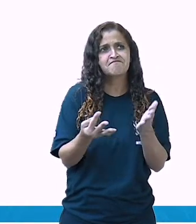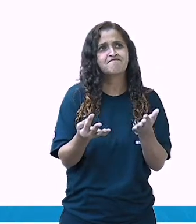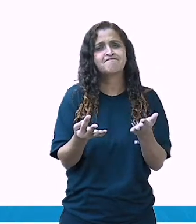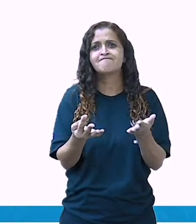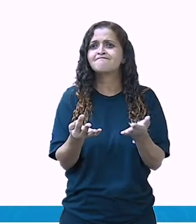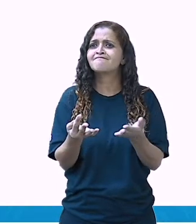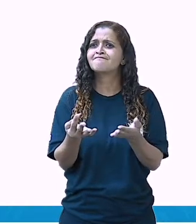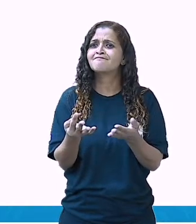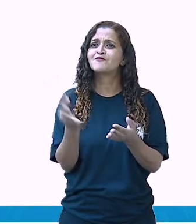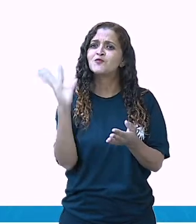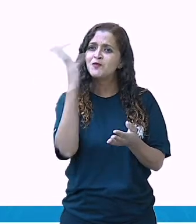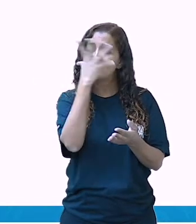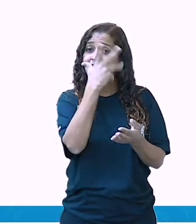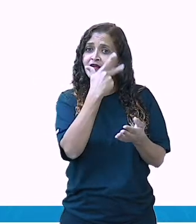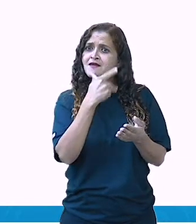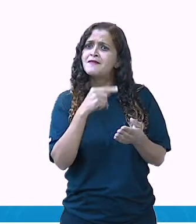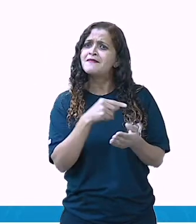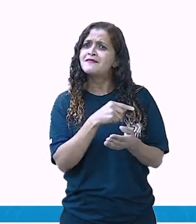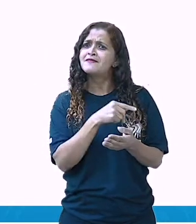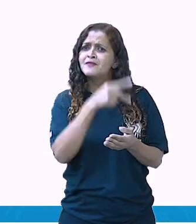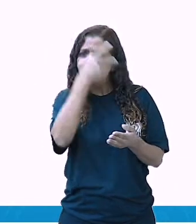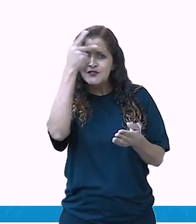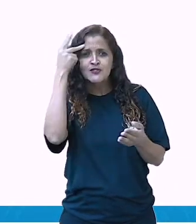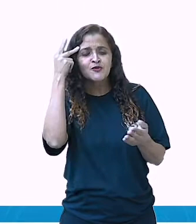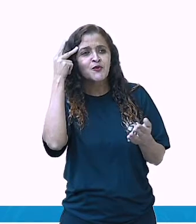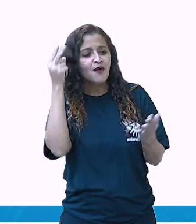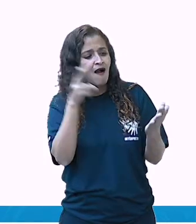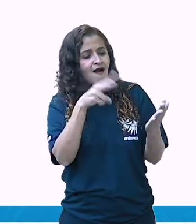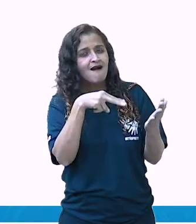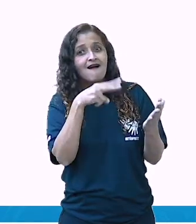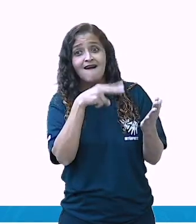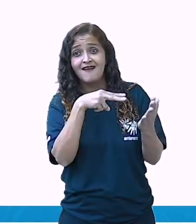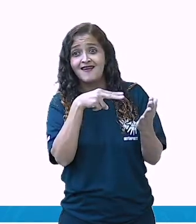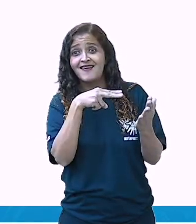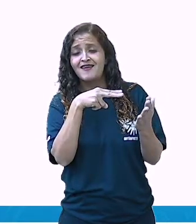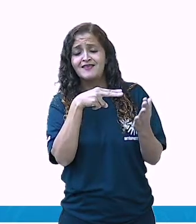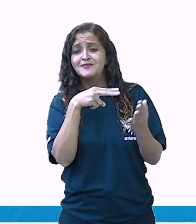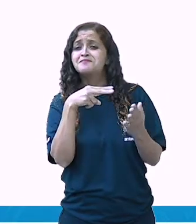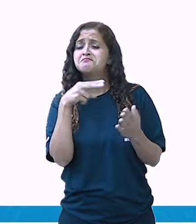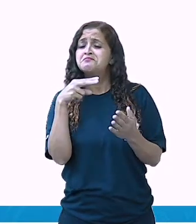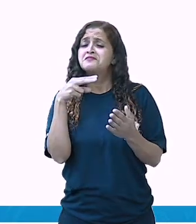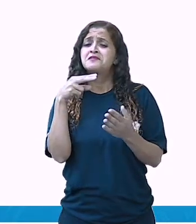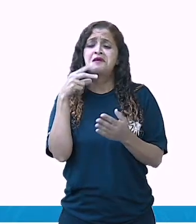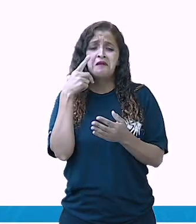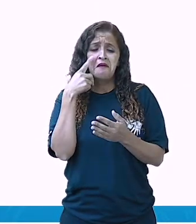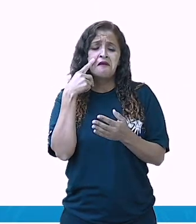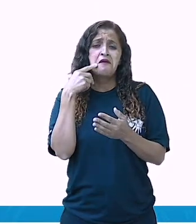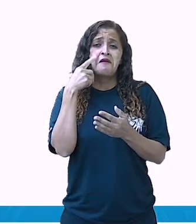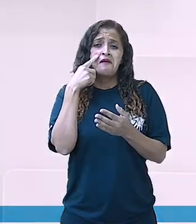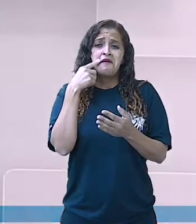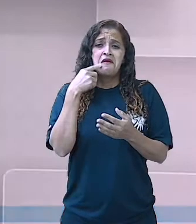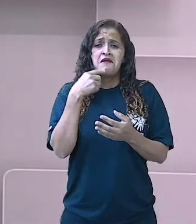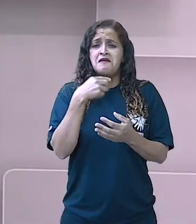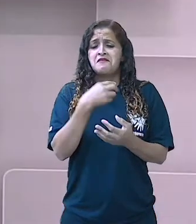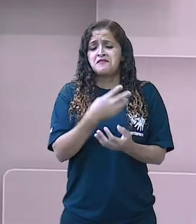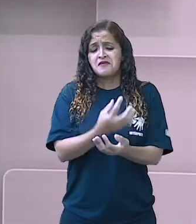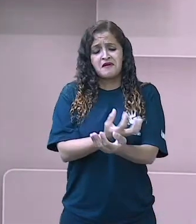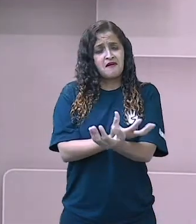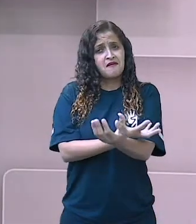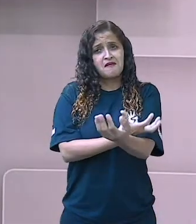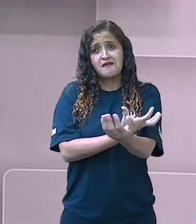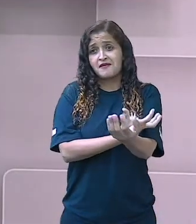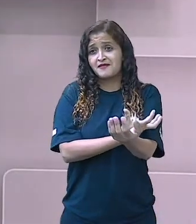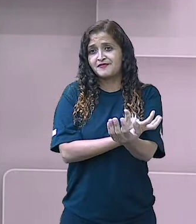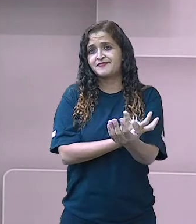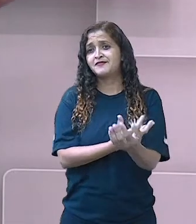chora quando a gente lê um poema. A gente consegue lembrar de alguma coisa legal, lembrar de um parente seu,